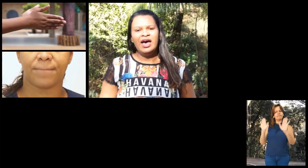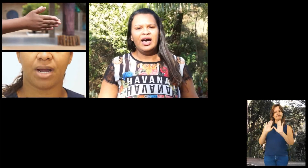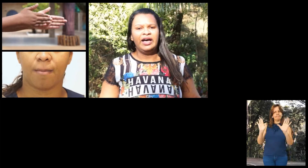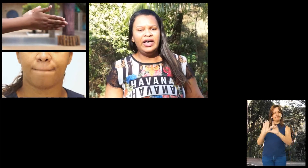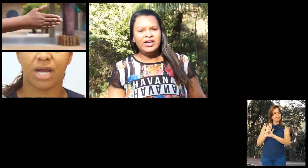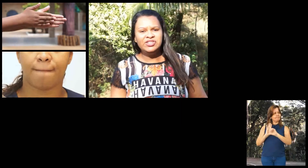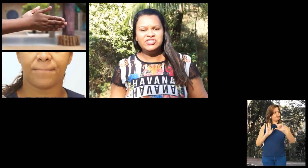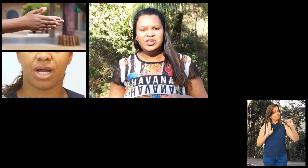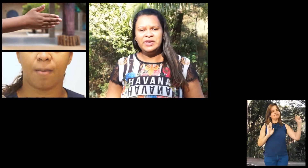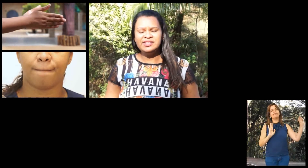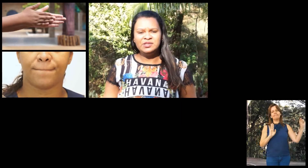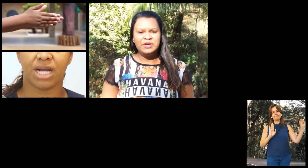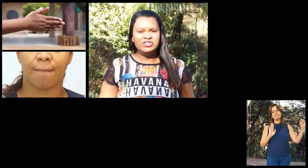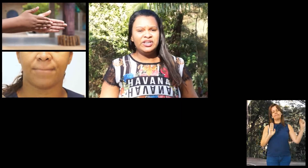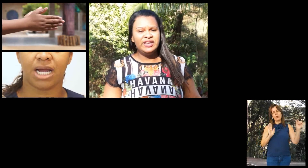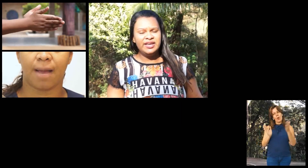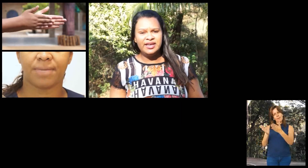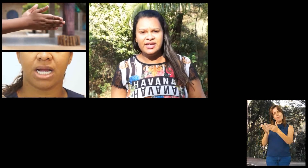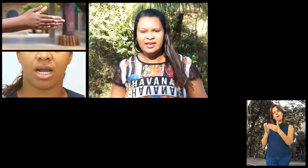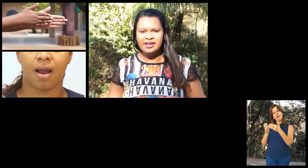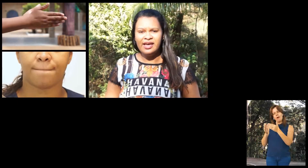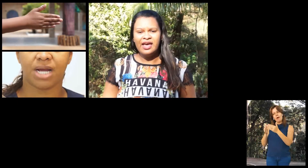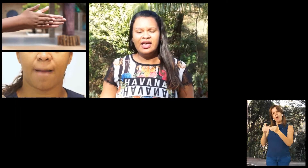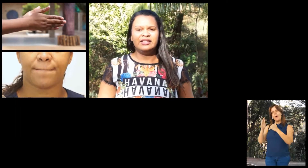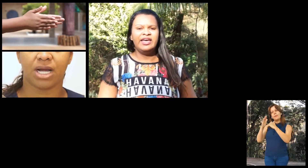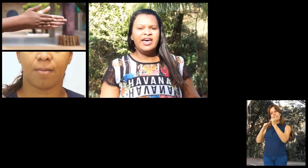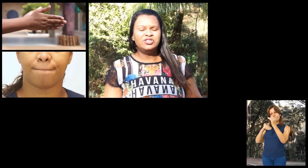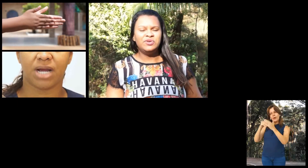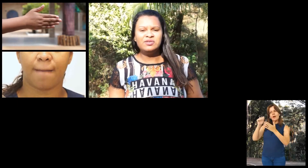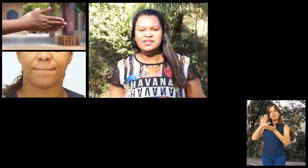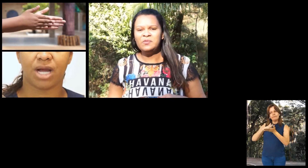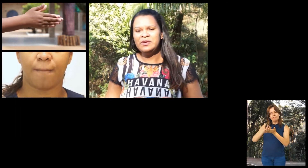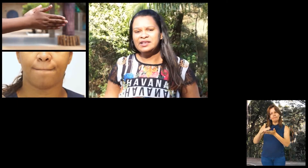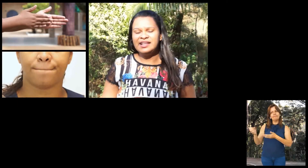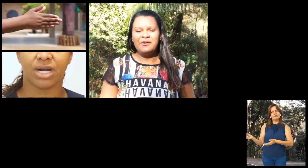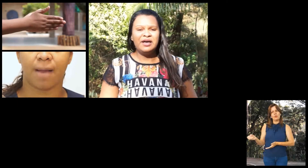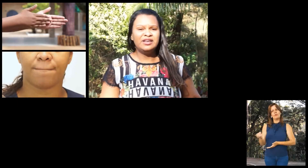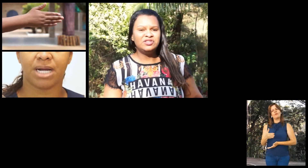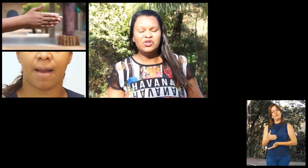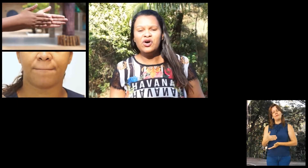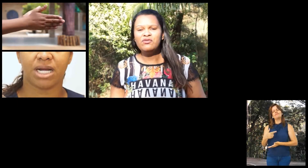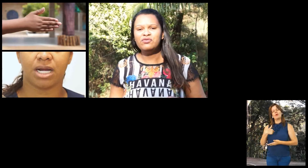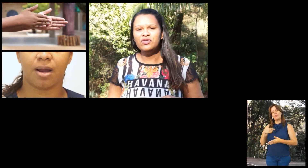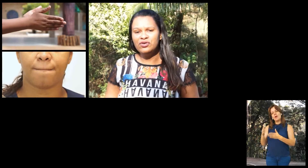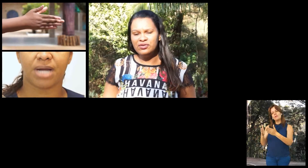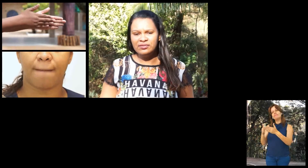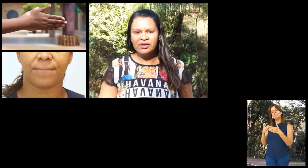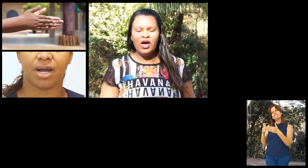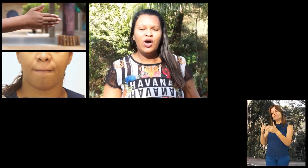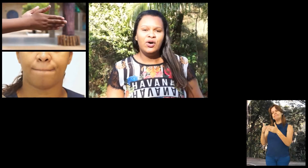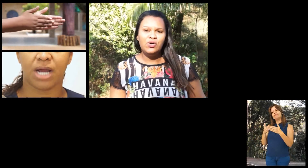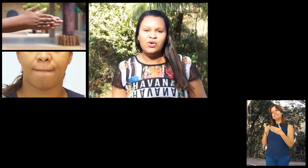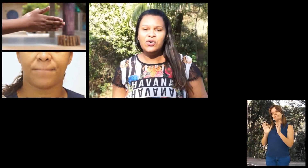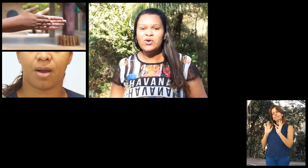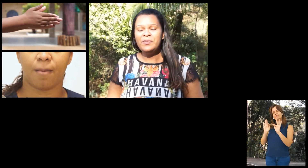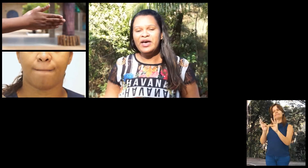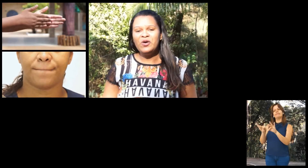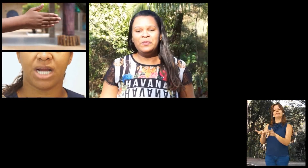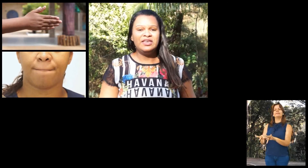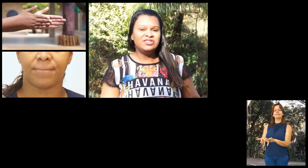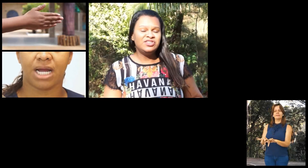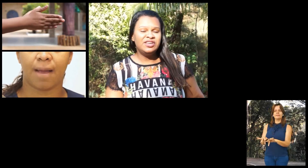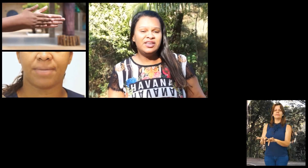Antes de me despedir Deixo ao sambista mais novo O